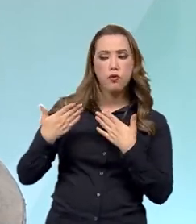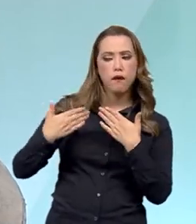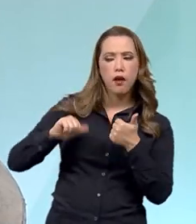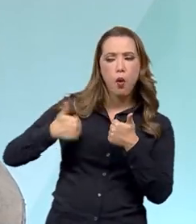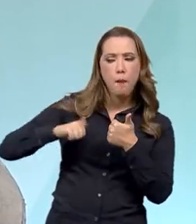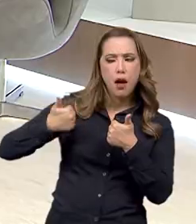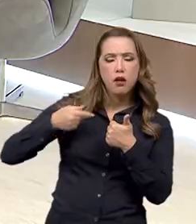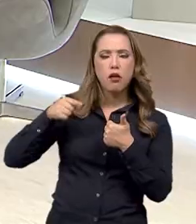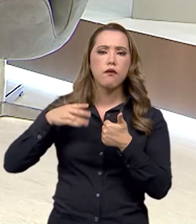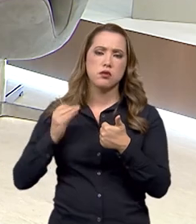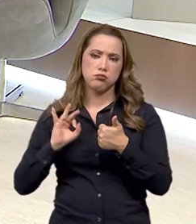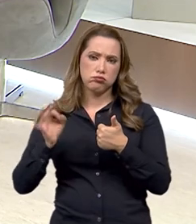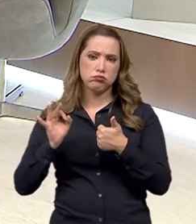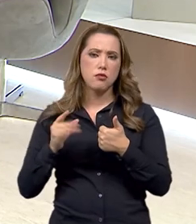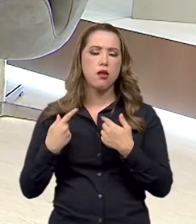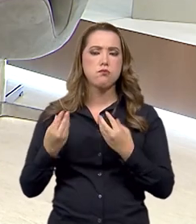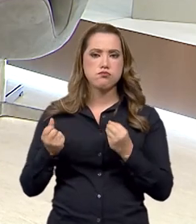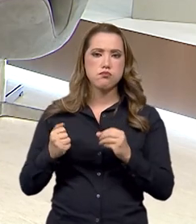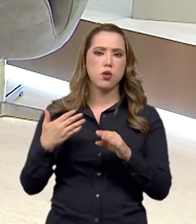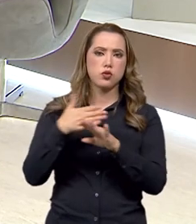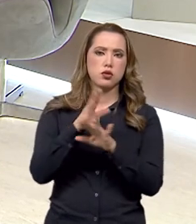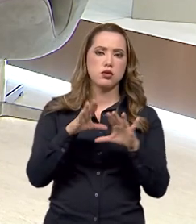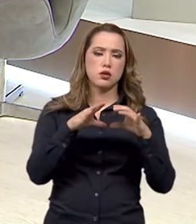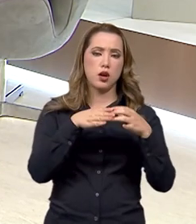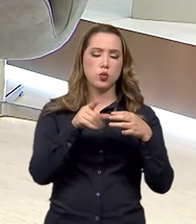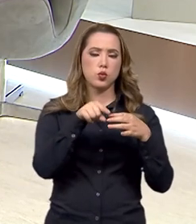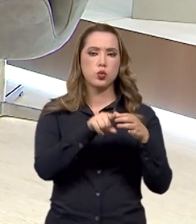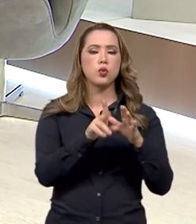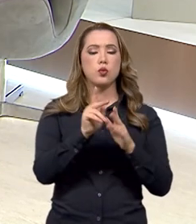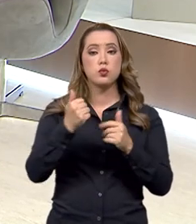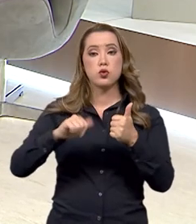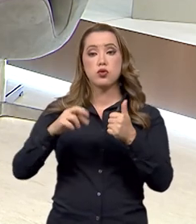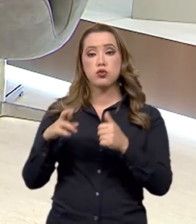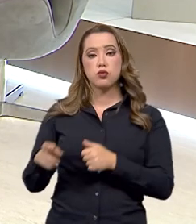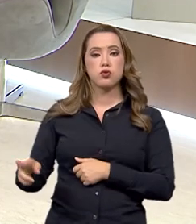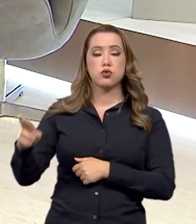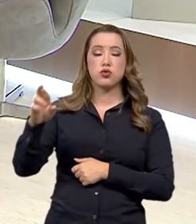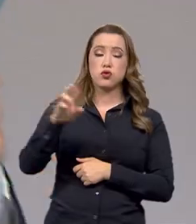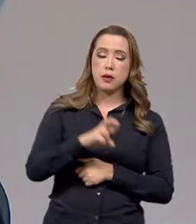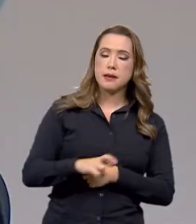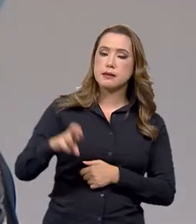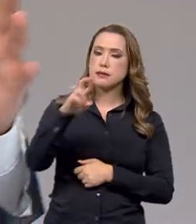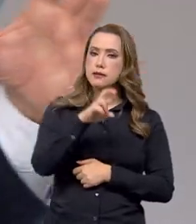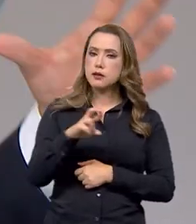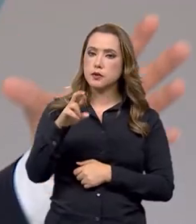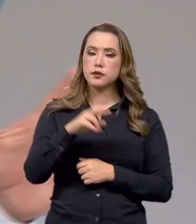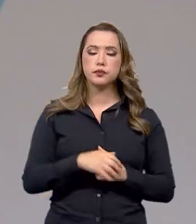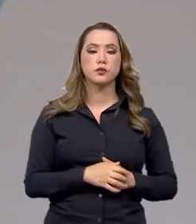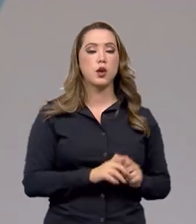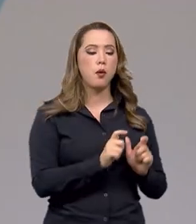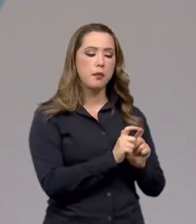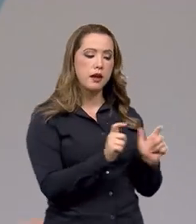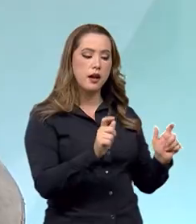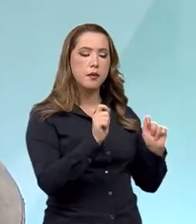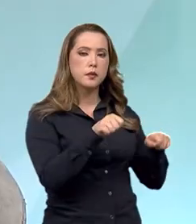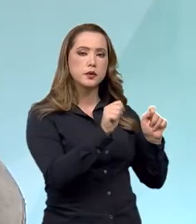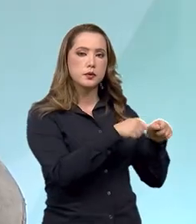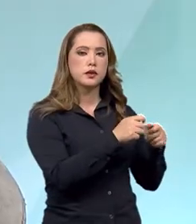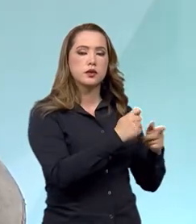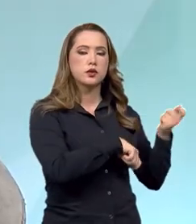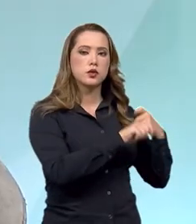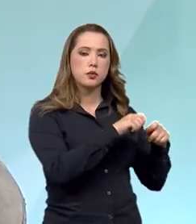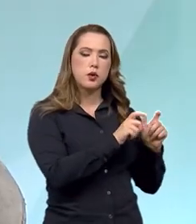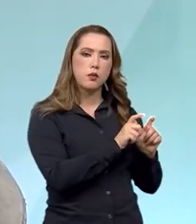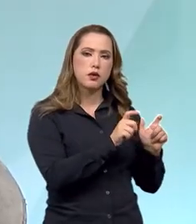a sua viabilidade, mas há muitas possibilidades. Muitas possibilidades. Ou seja, ampliar para vários segmentos da economia. Sim.